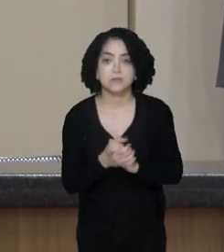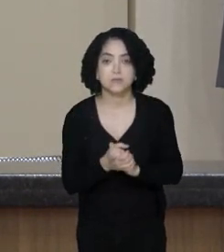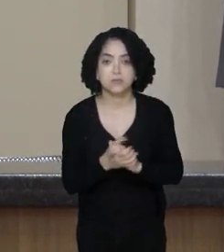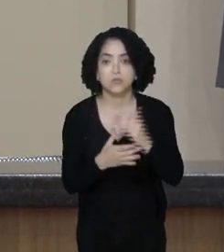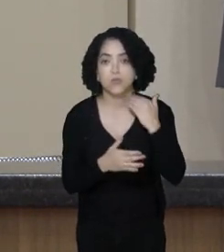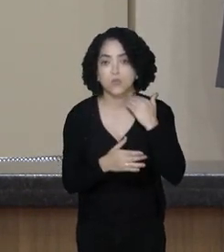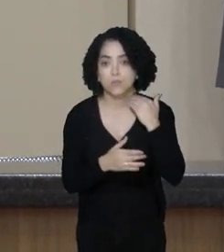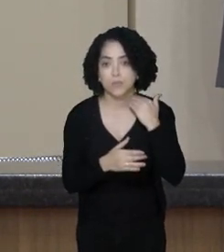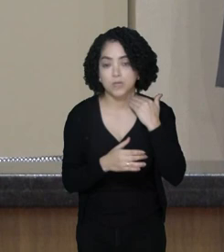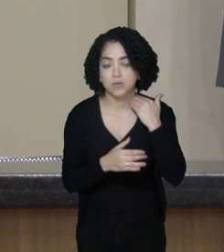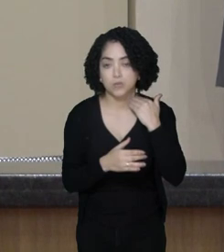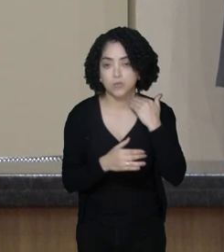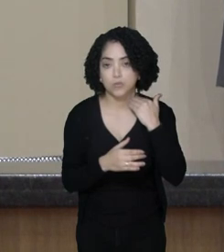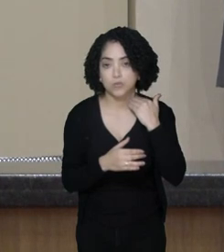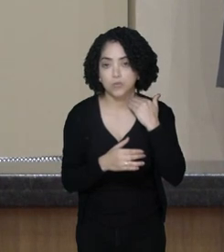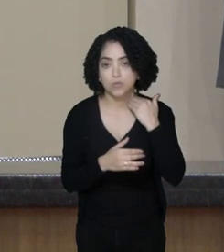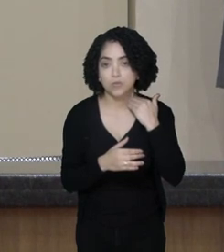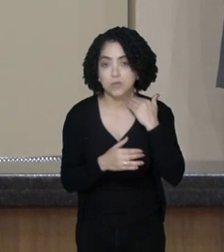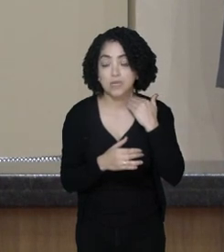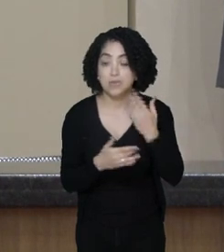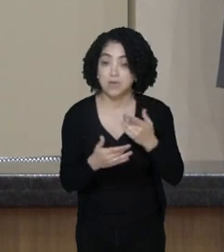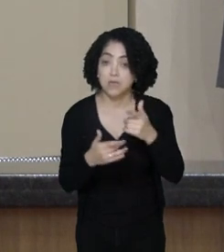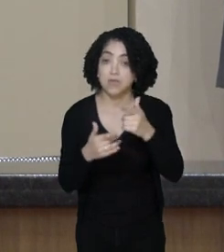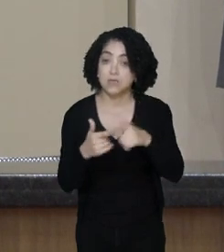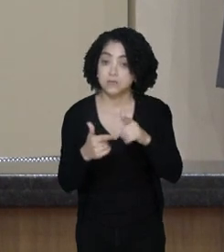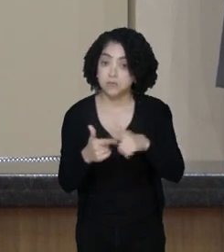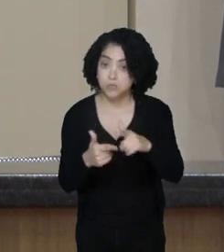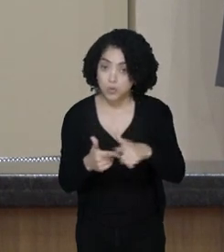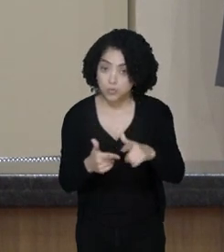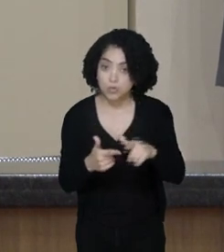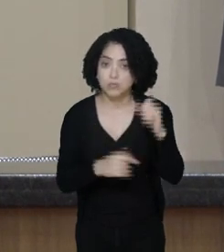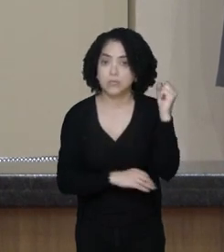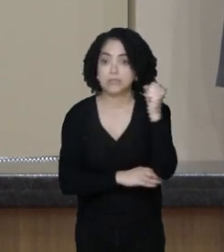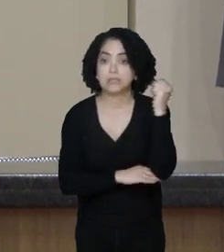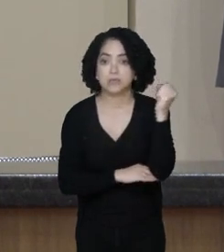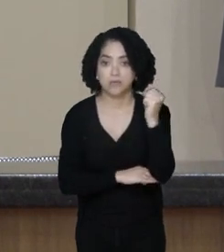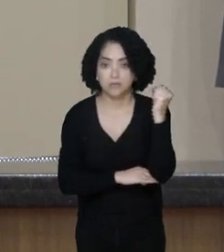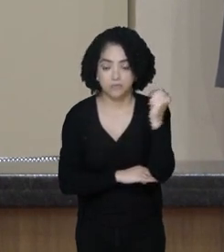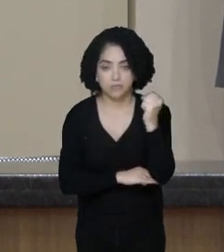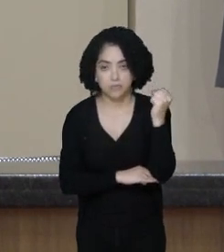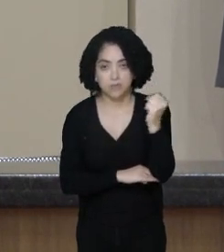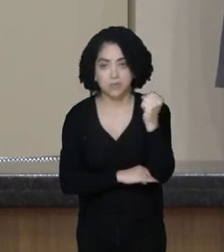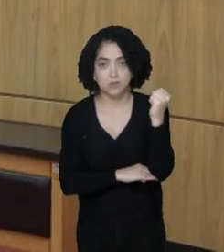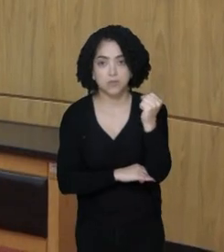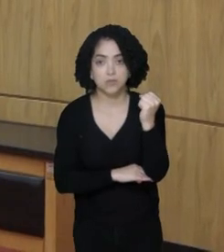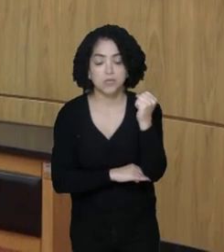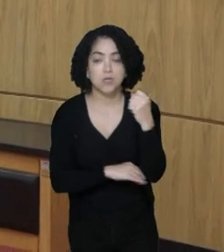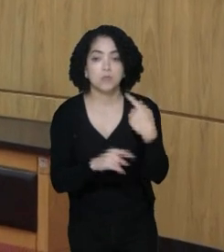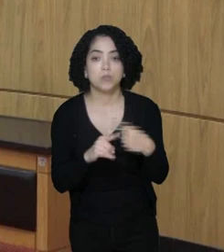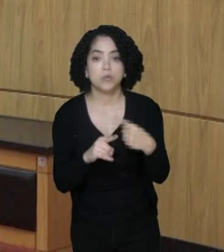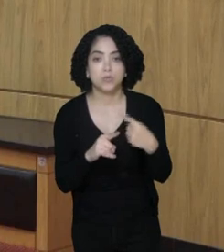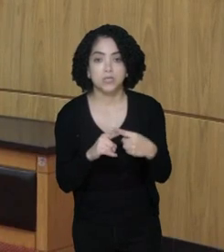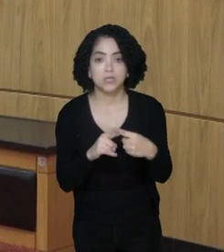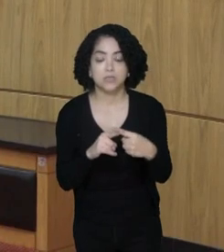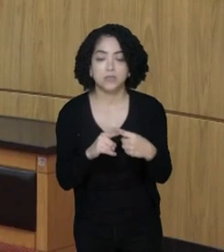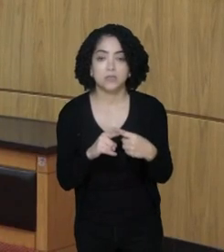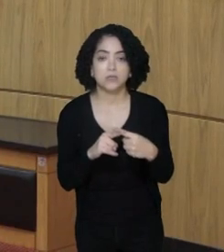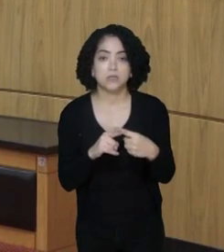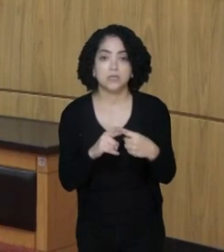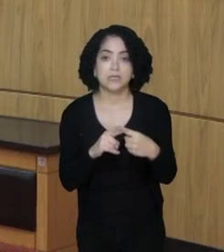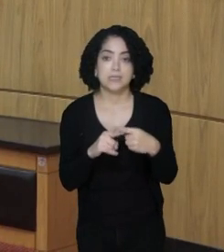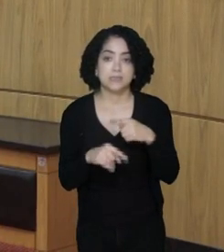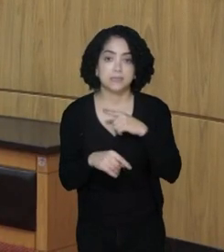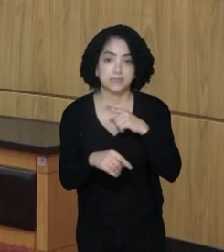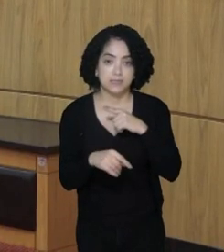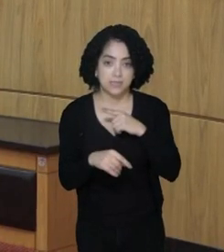Interamericano desse problema que está havendo. É muito grave isso. Por quê? Porque existe